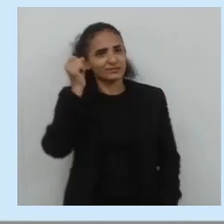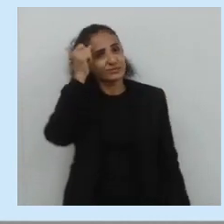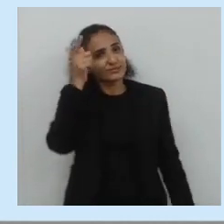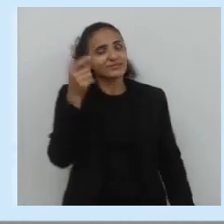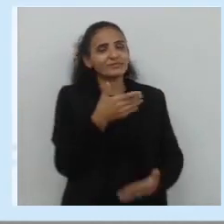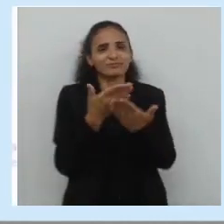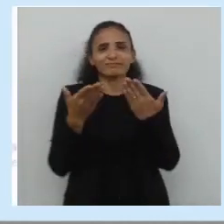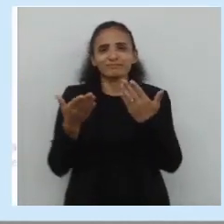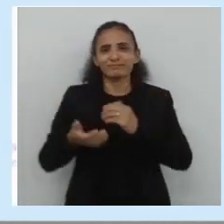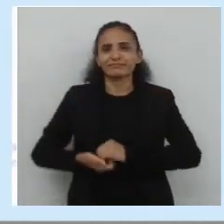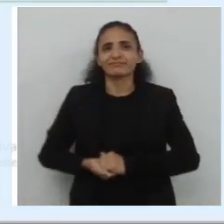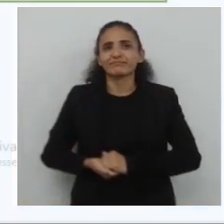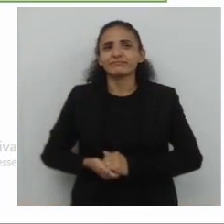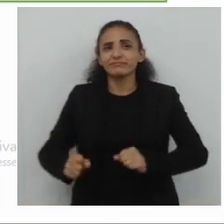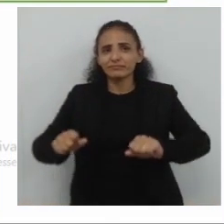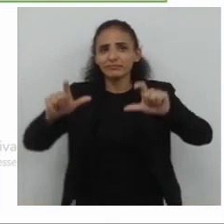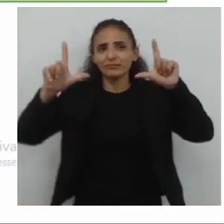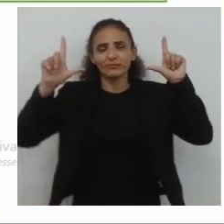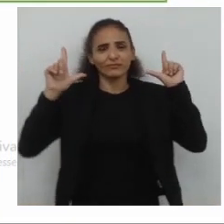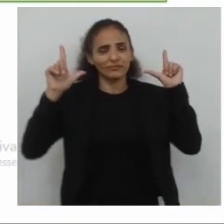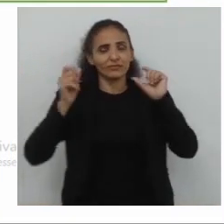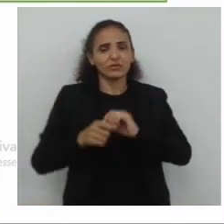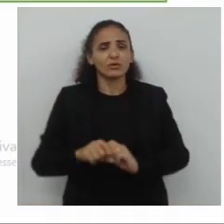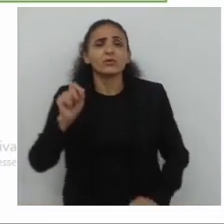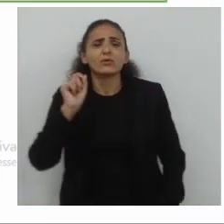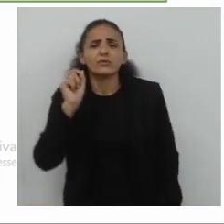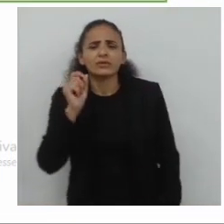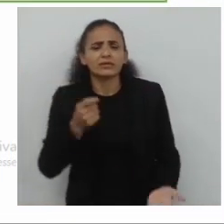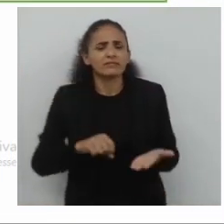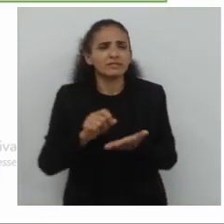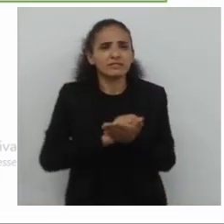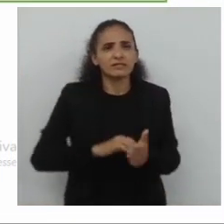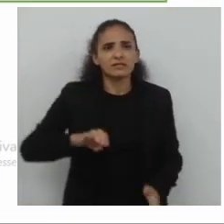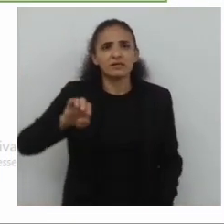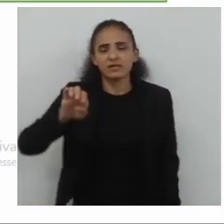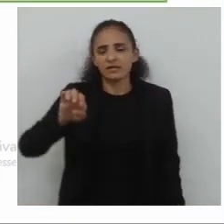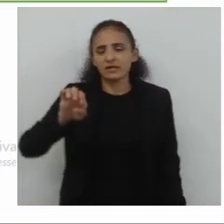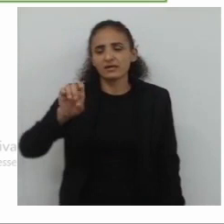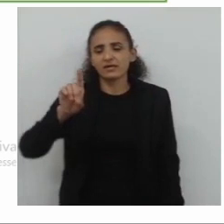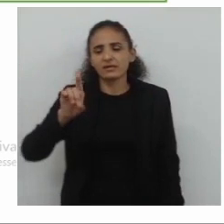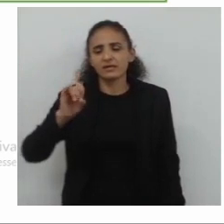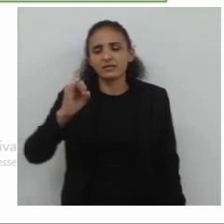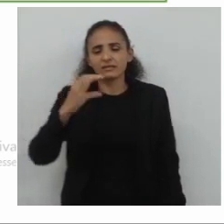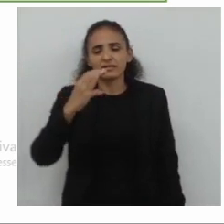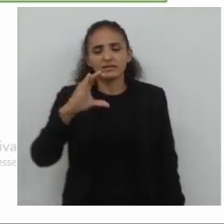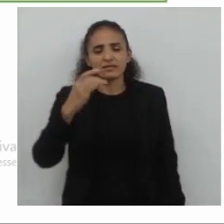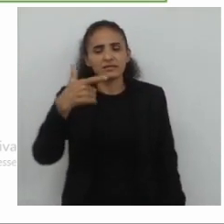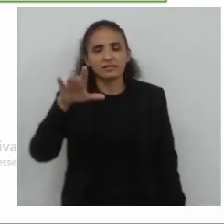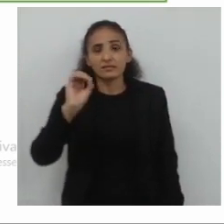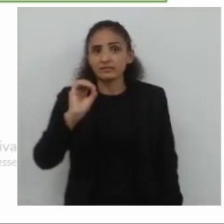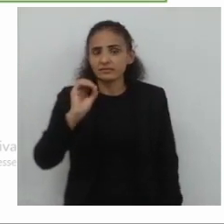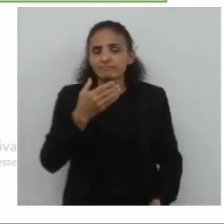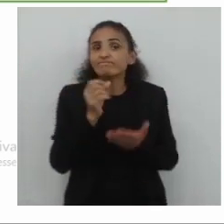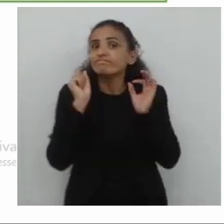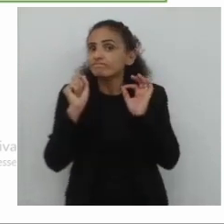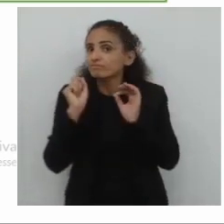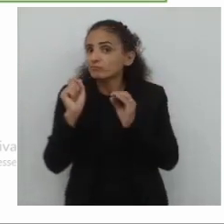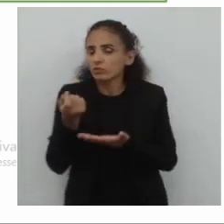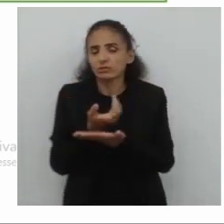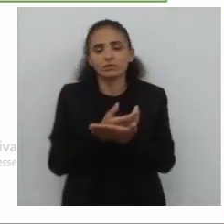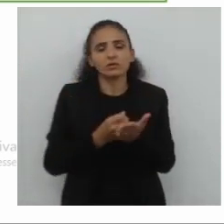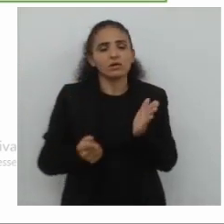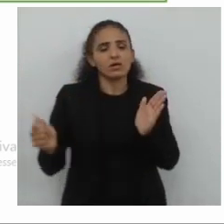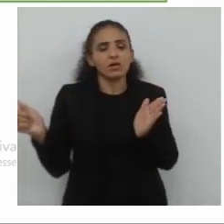Vamos ver aqui. Olhando para a tela, veja aí. O que é fazer uma edição? O que é essa edição? Então fazer edição,